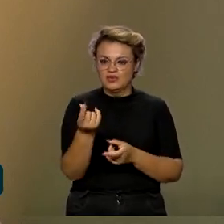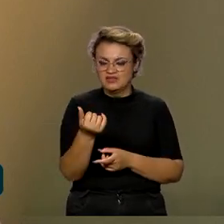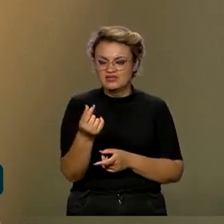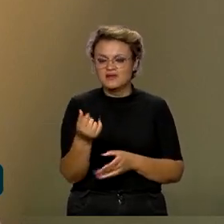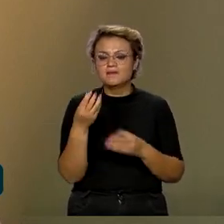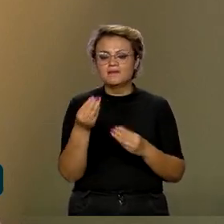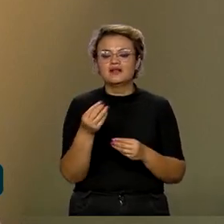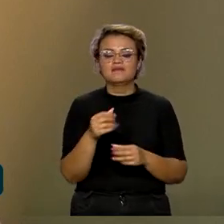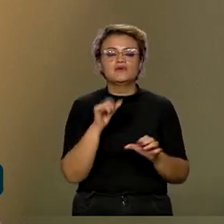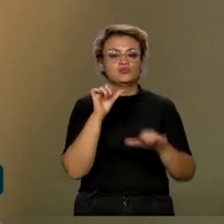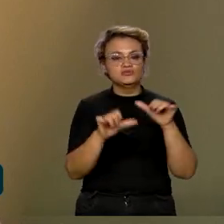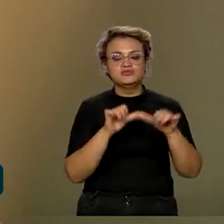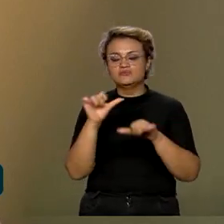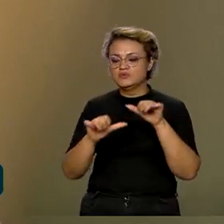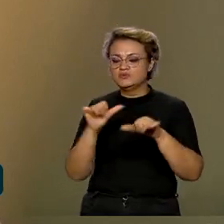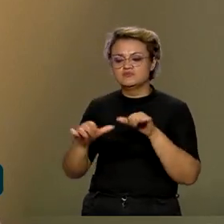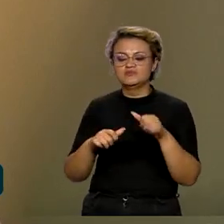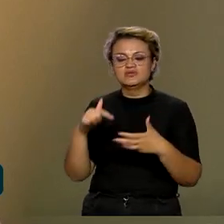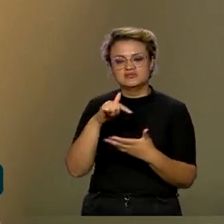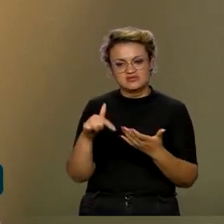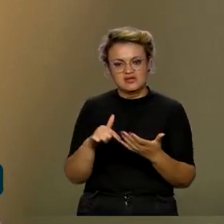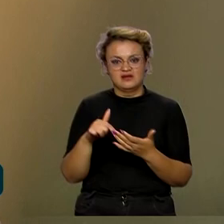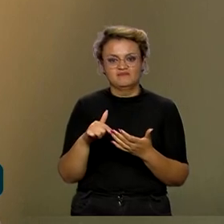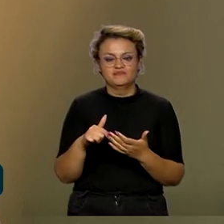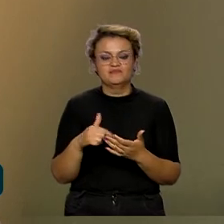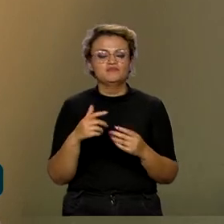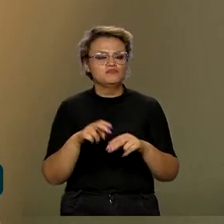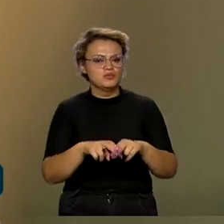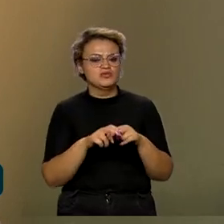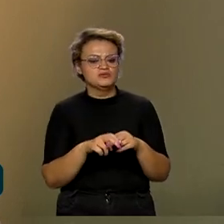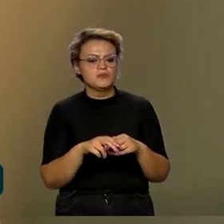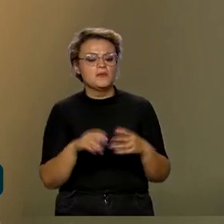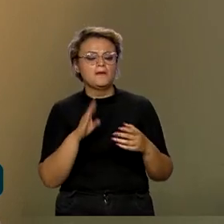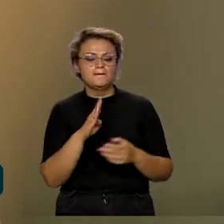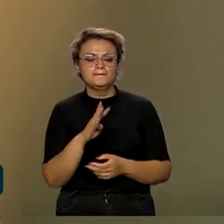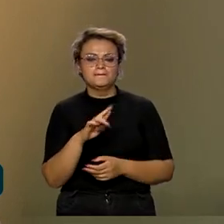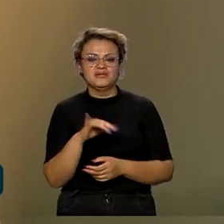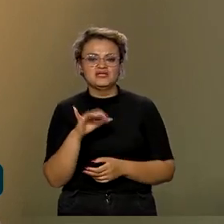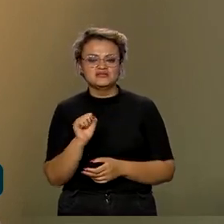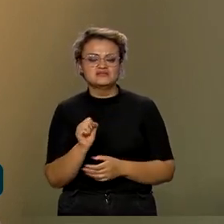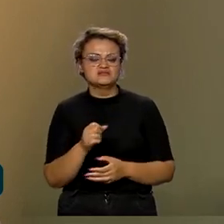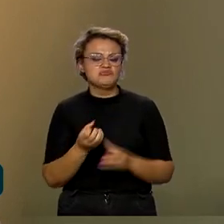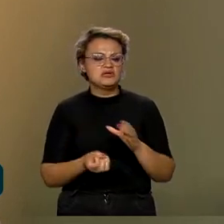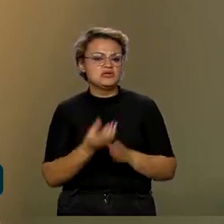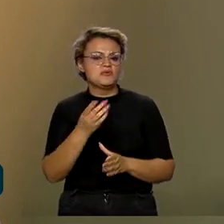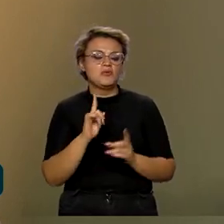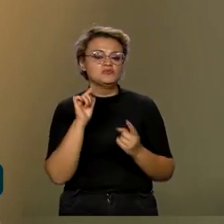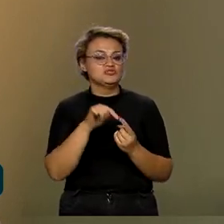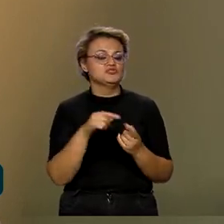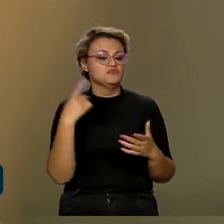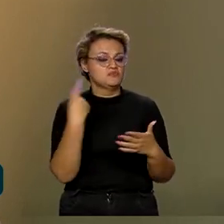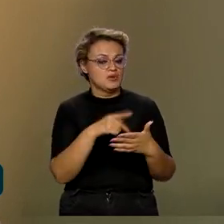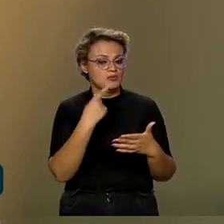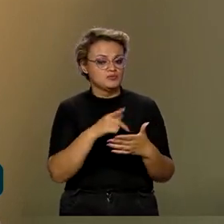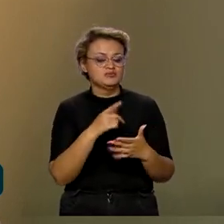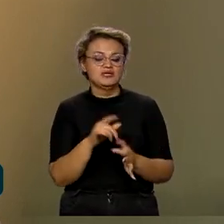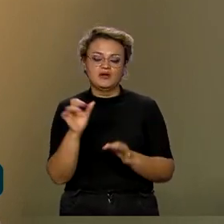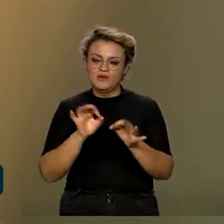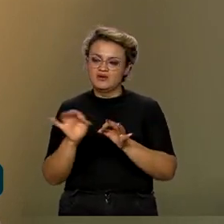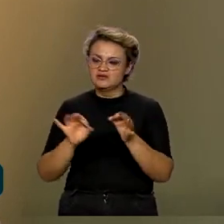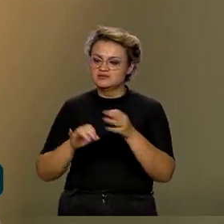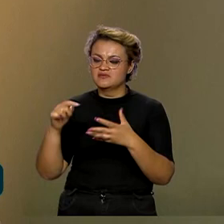fazer reformas no Fundo Monetário Internacional. Então, portanto, o BRICS nasceu com um objetivo específico, que era coordenar